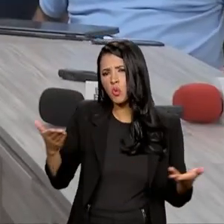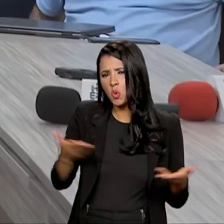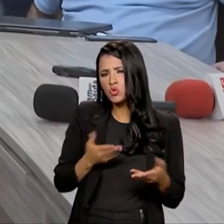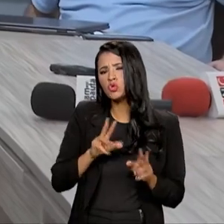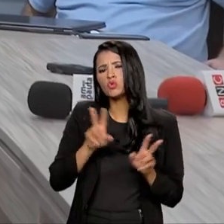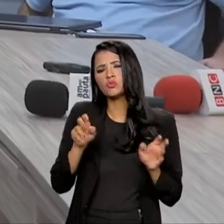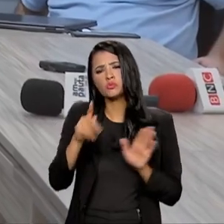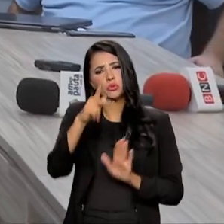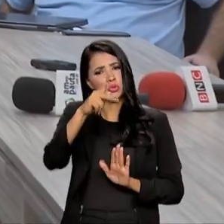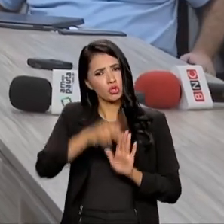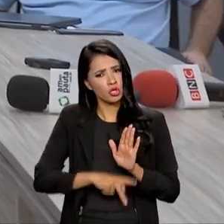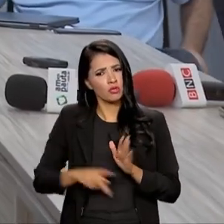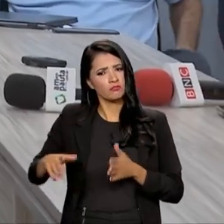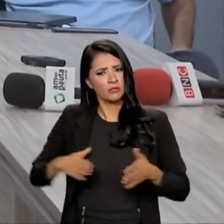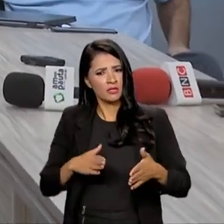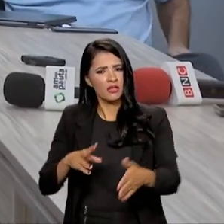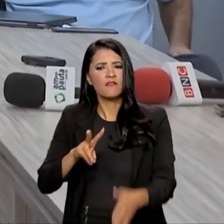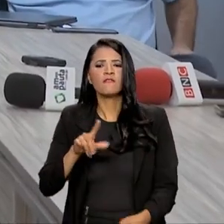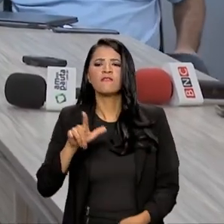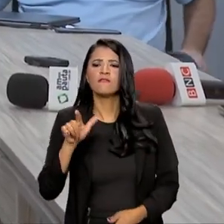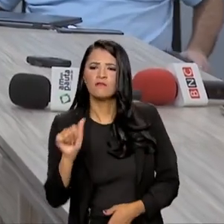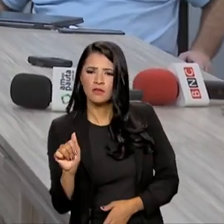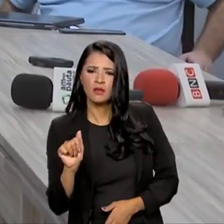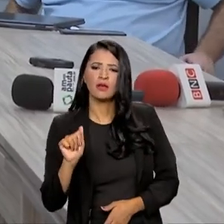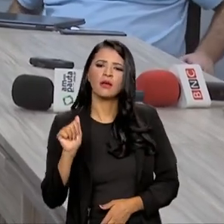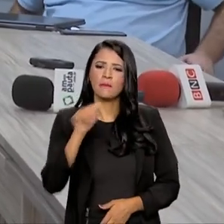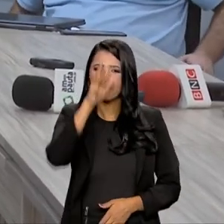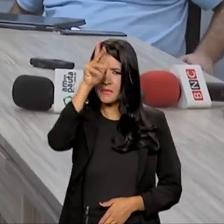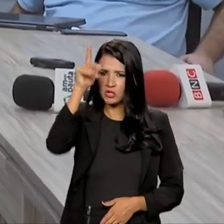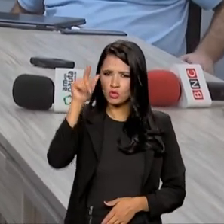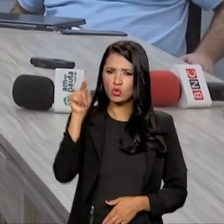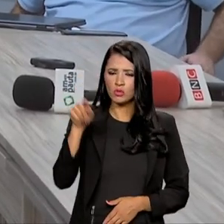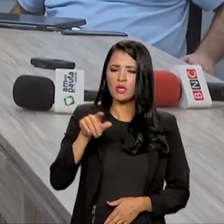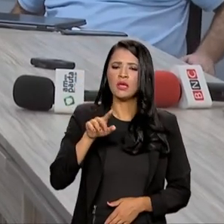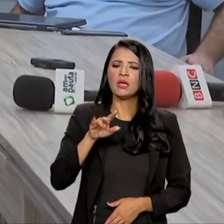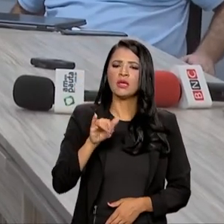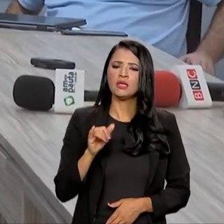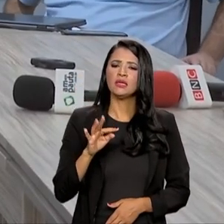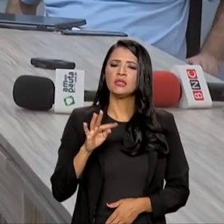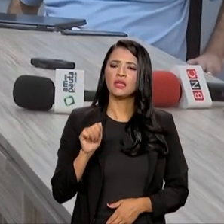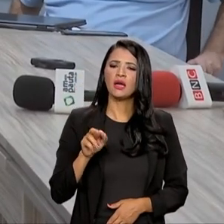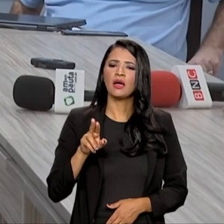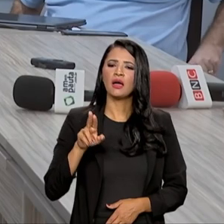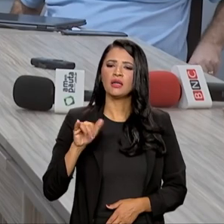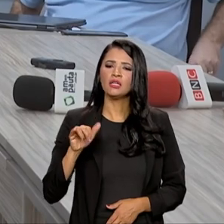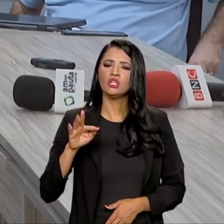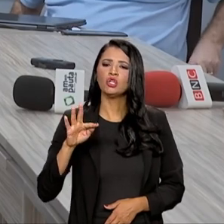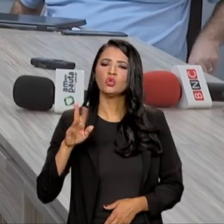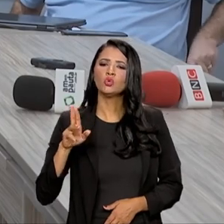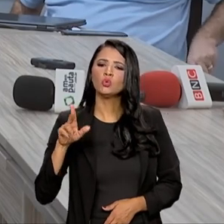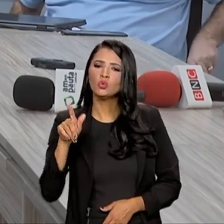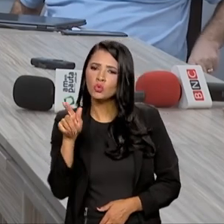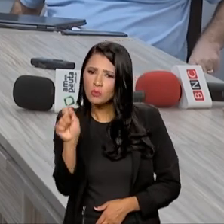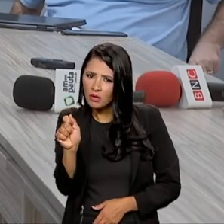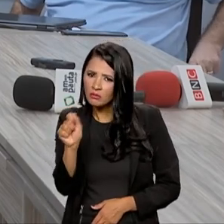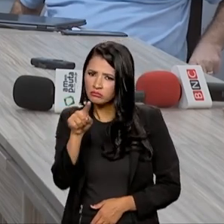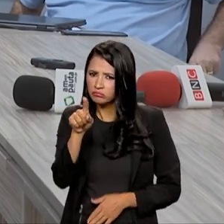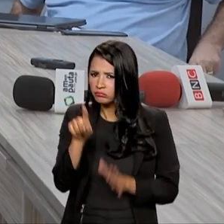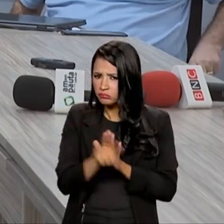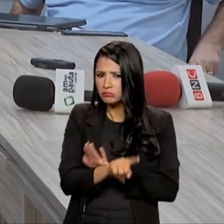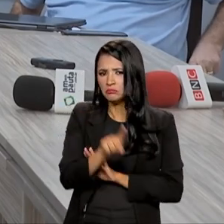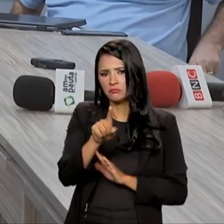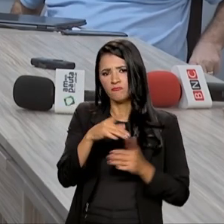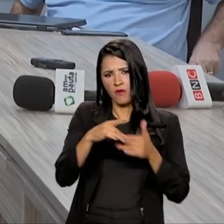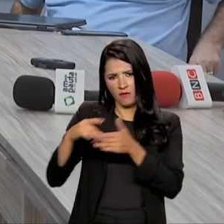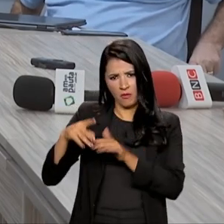projeto da estrada Vila Amazônia a Itaituba. Eu queria saber se o senhor pretende levar esse projeto para o